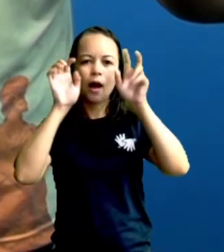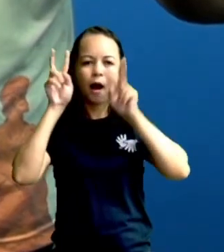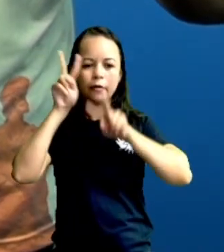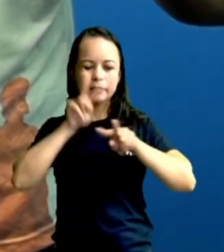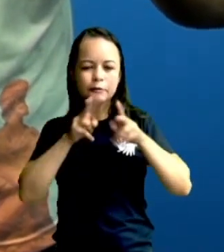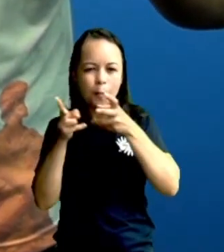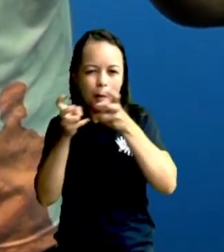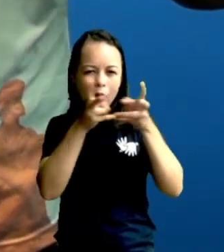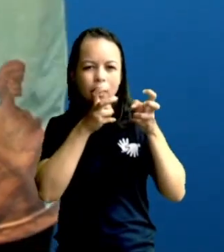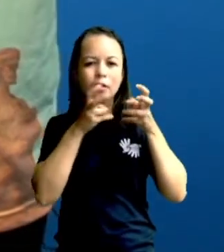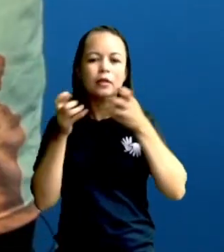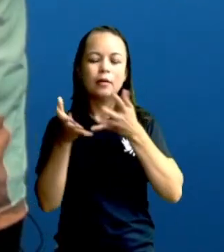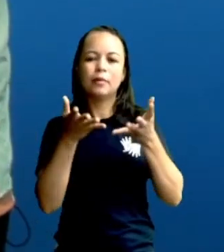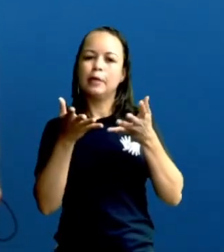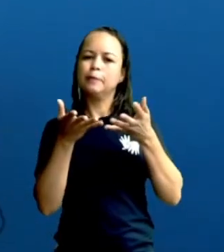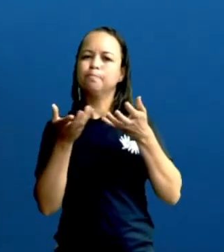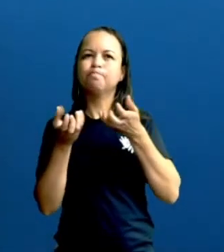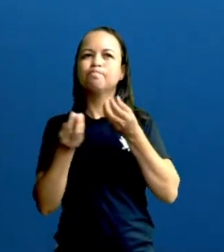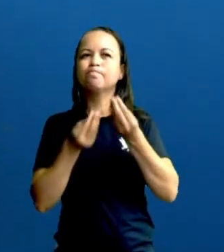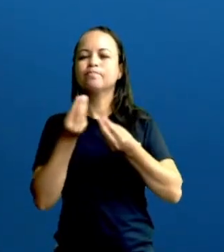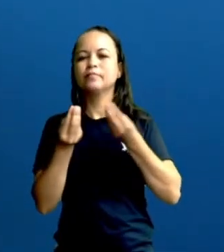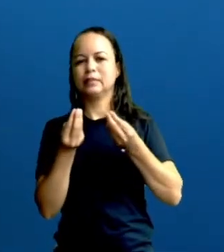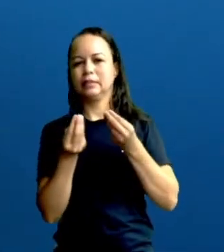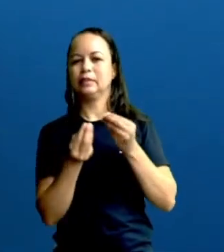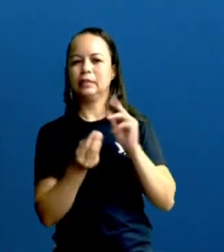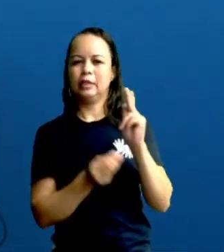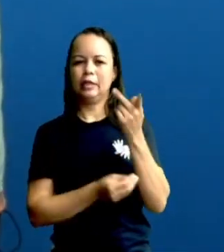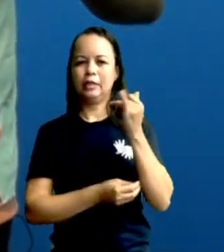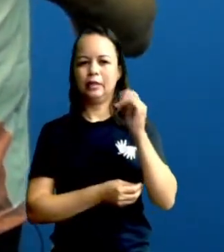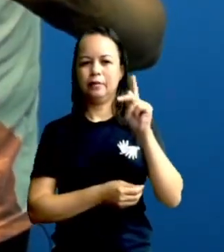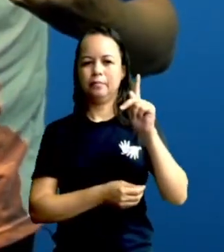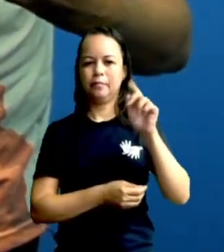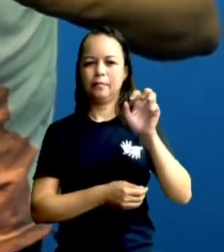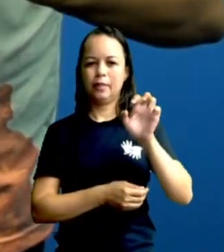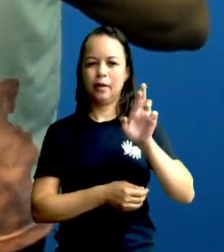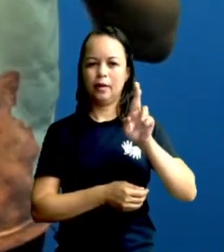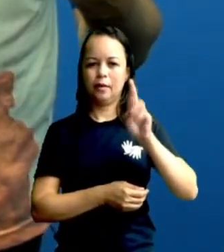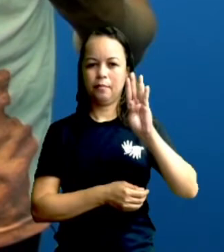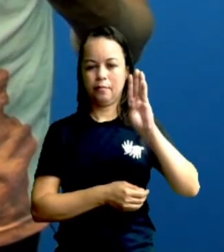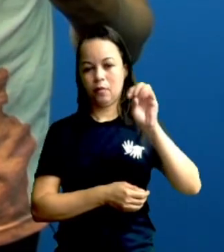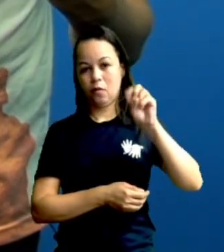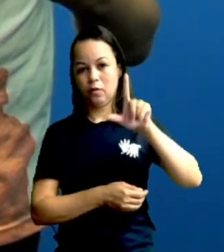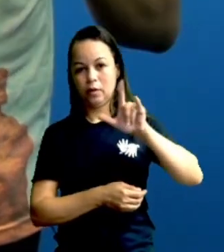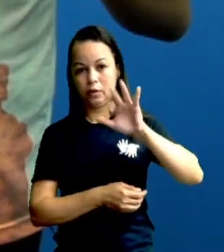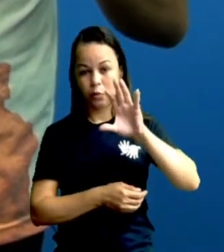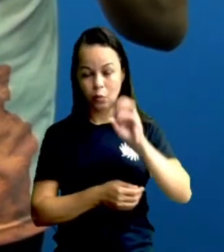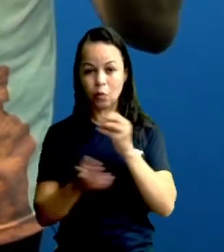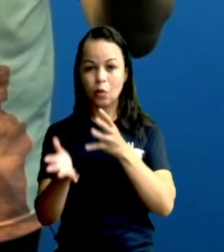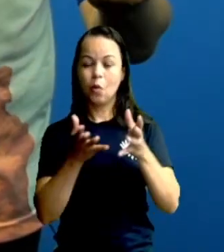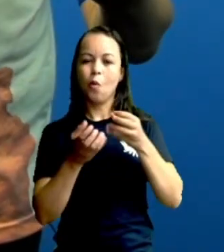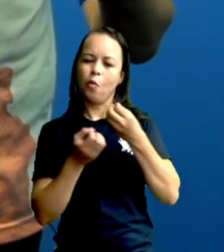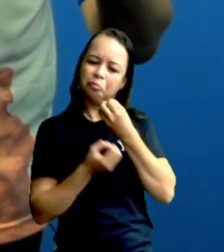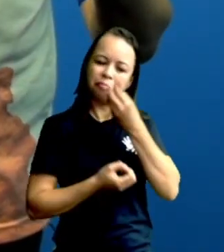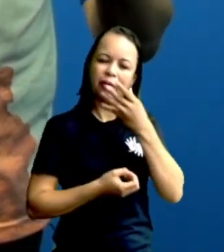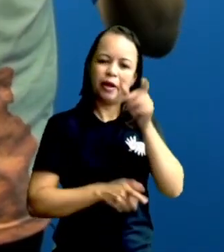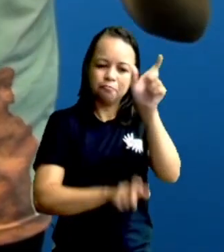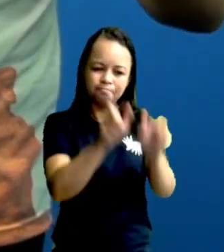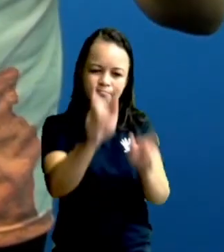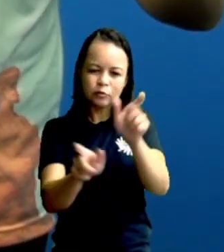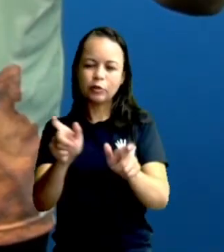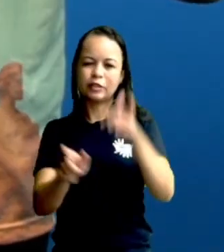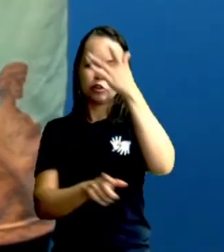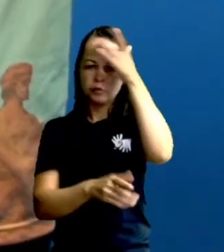até sendo aqui, exagerado, hiperbólico, o bem de todos que estão próximo de você